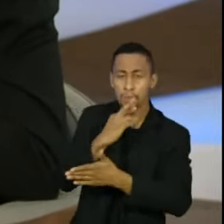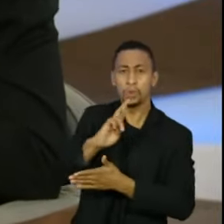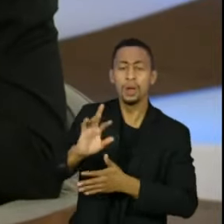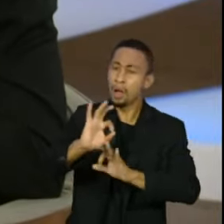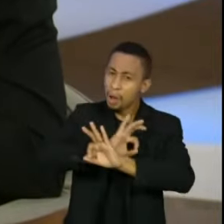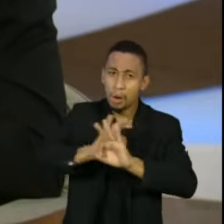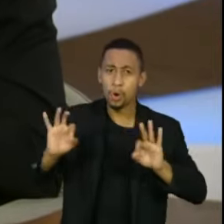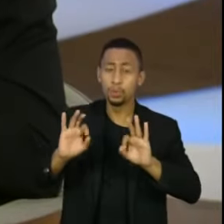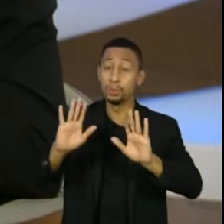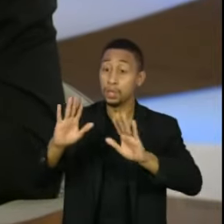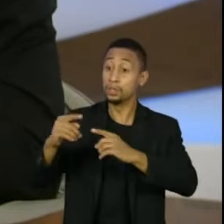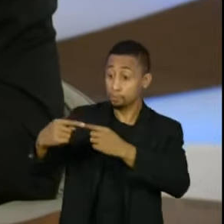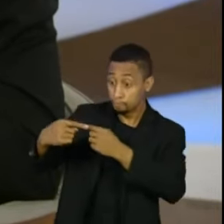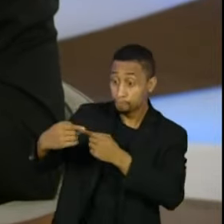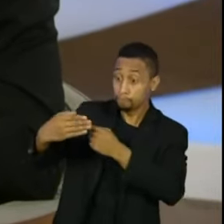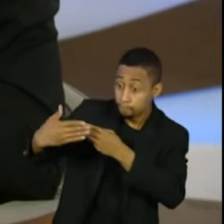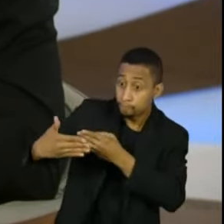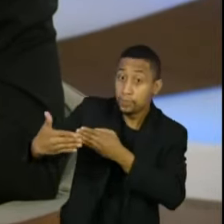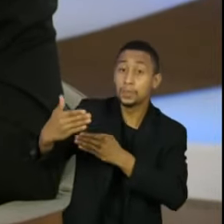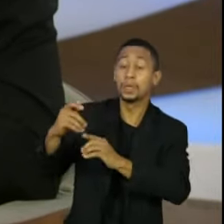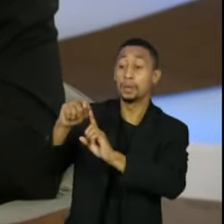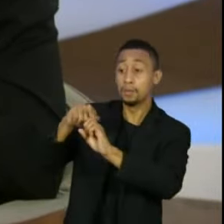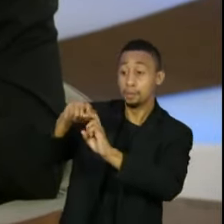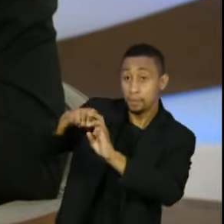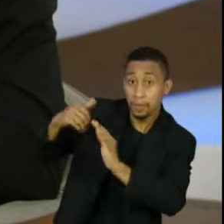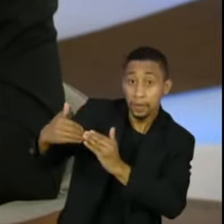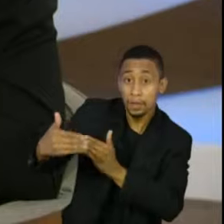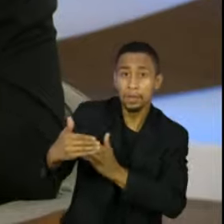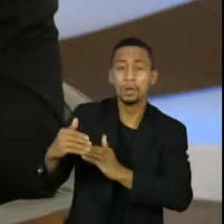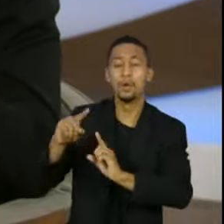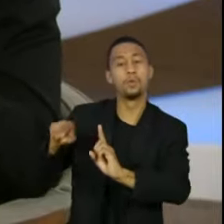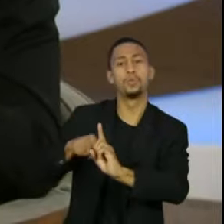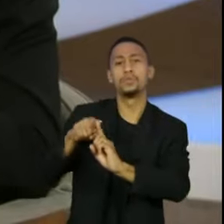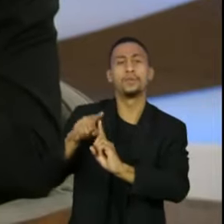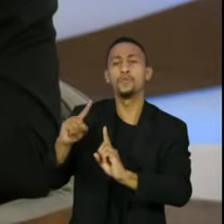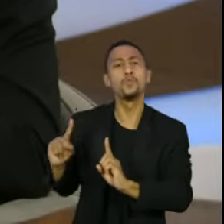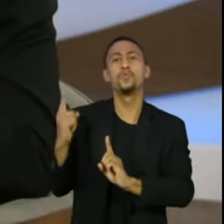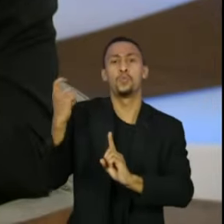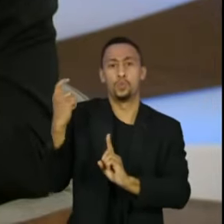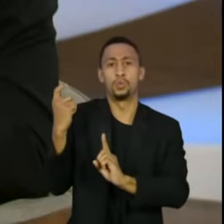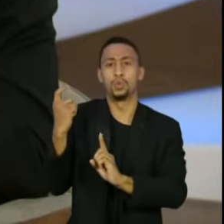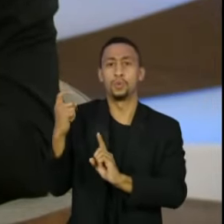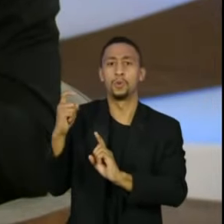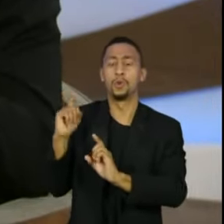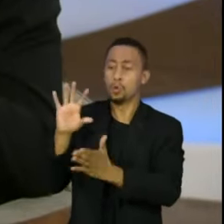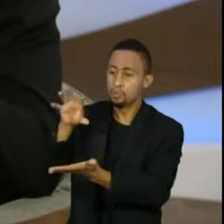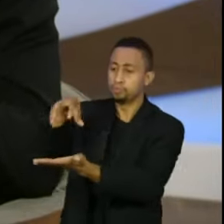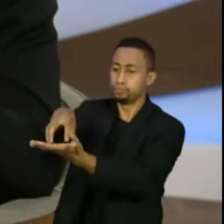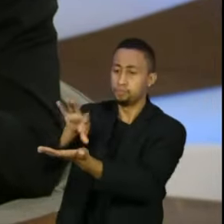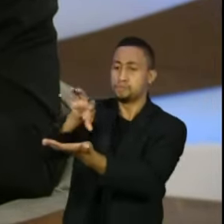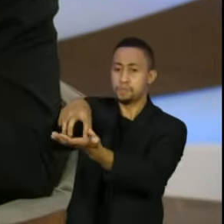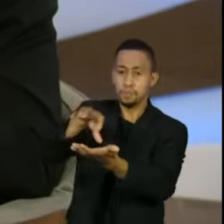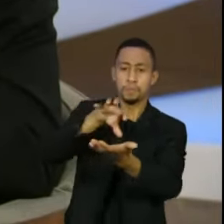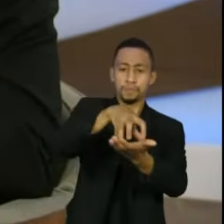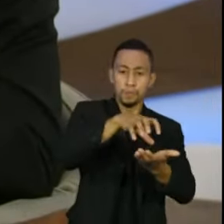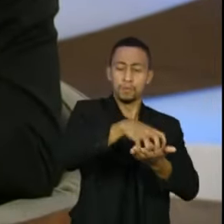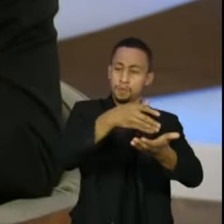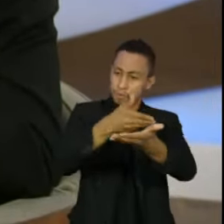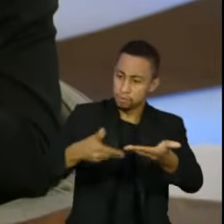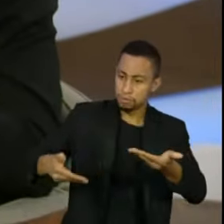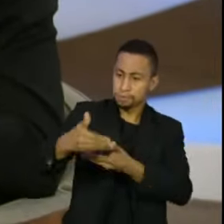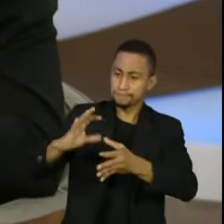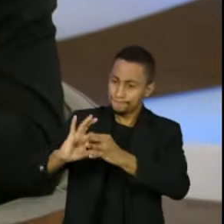dias, nós estamos trabalhando muito com esse propósito comum de unificação das instituições, de pacificação dos